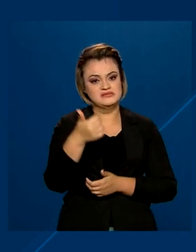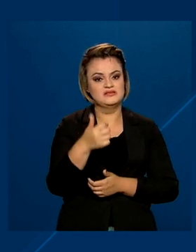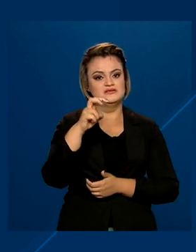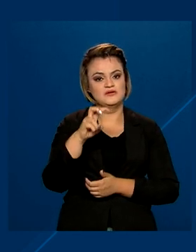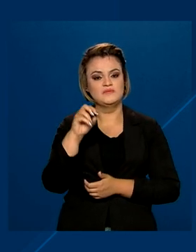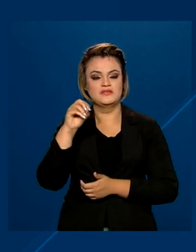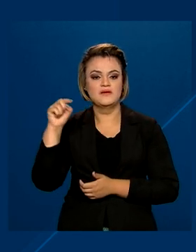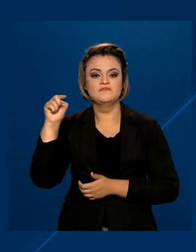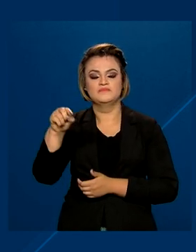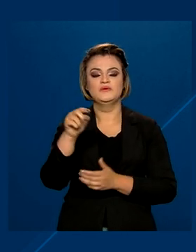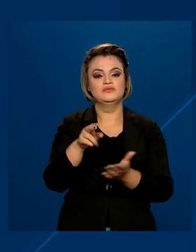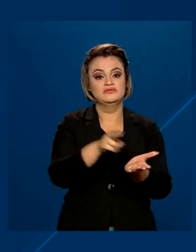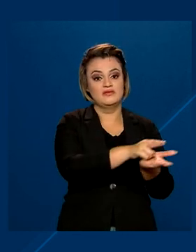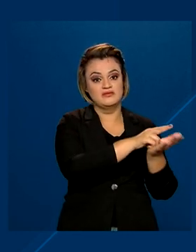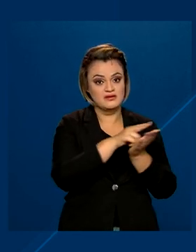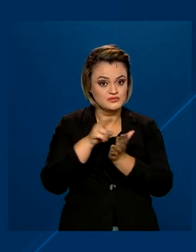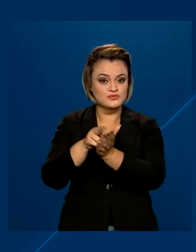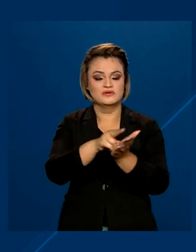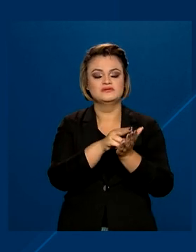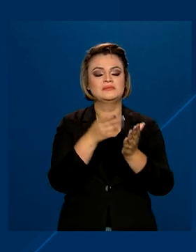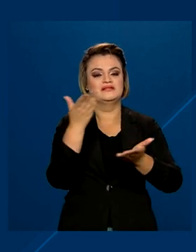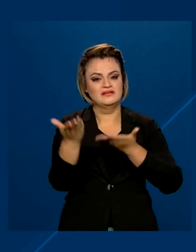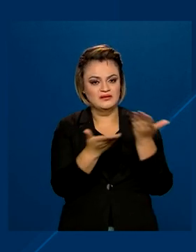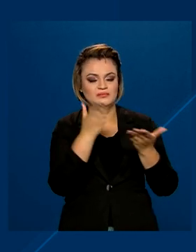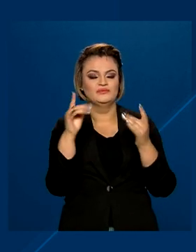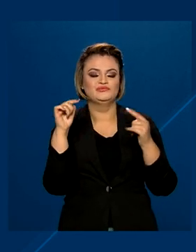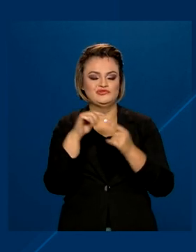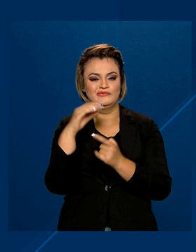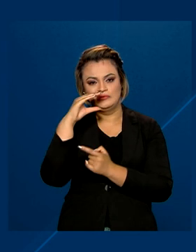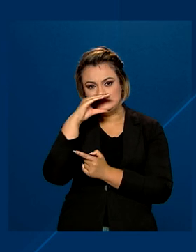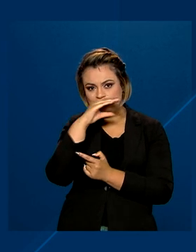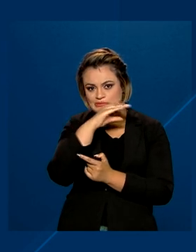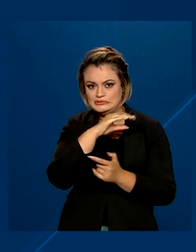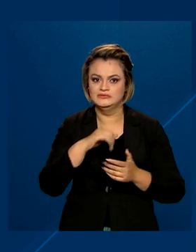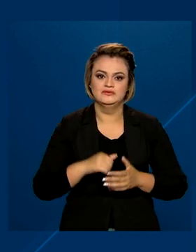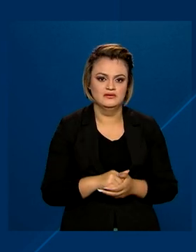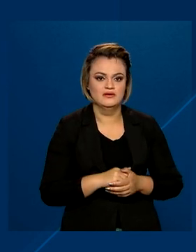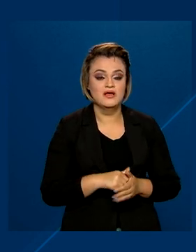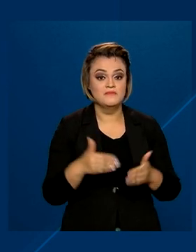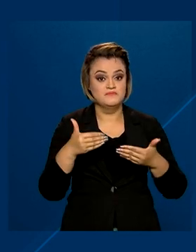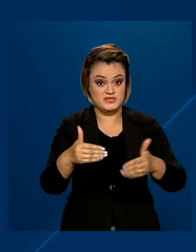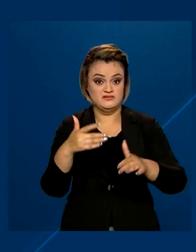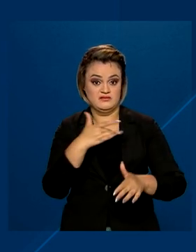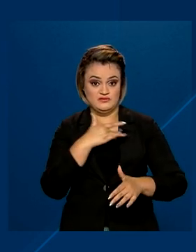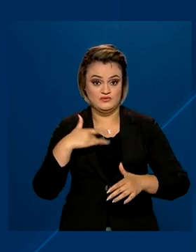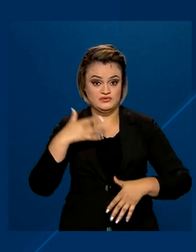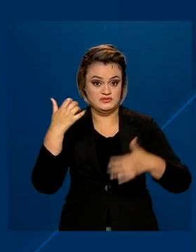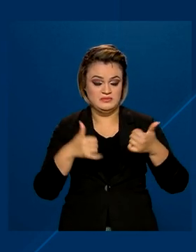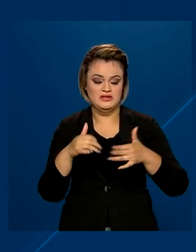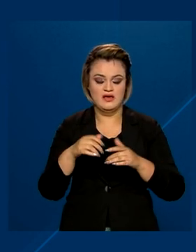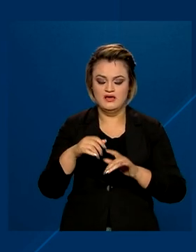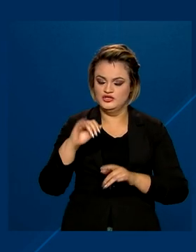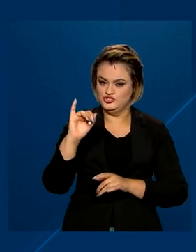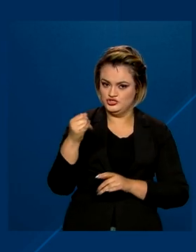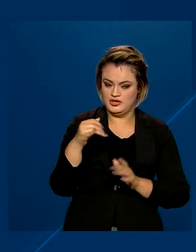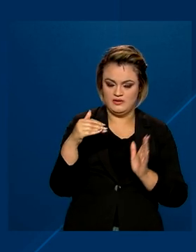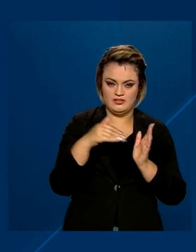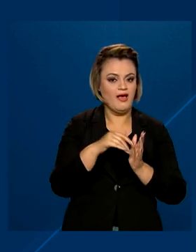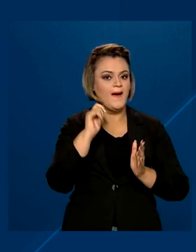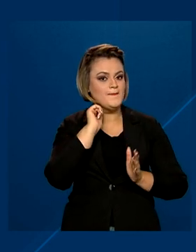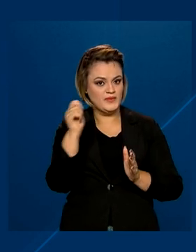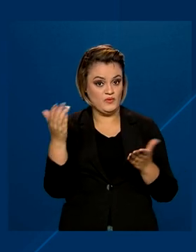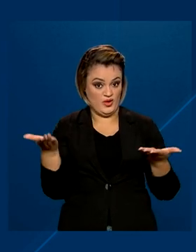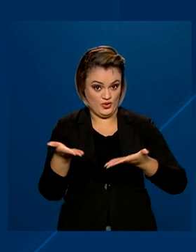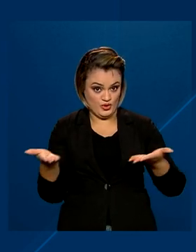150 mil internações para tratamento dessas lesões. Segundo o Ministério da Saúde, entre janeiro e abril deste